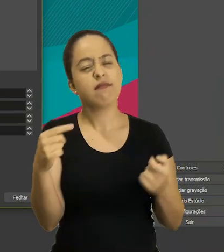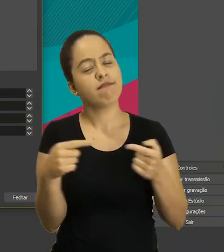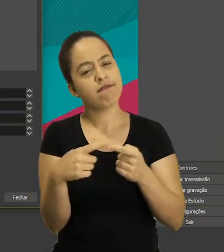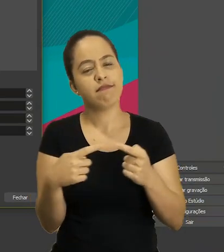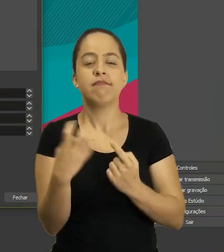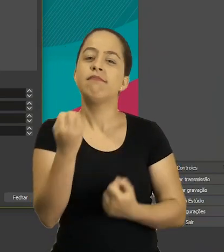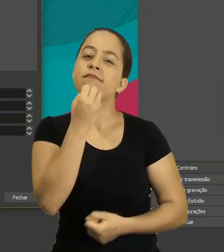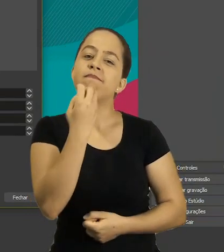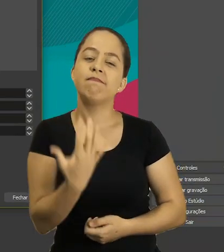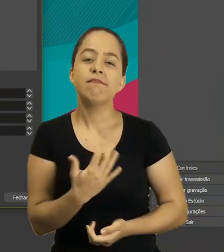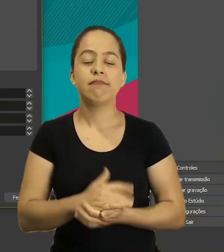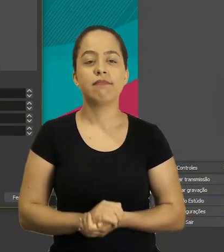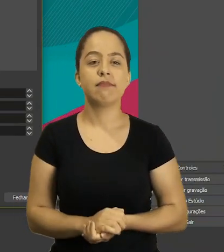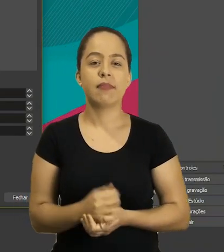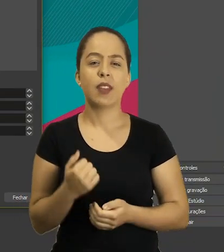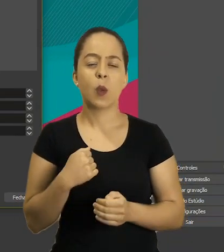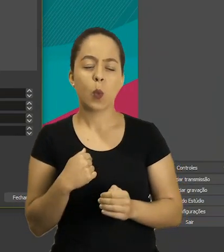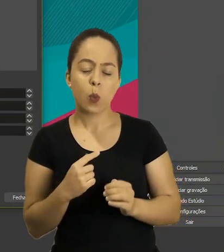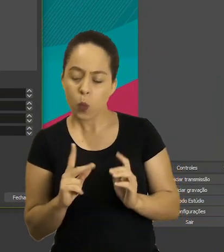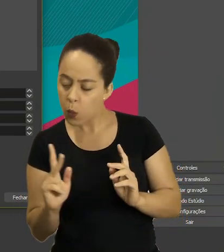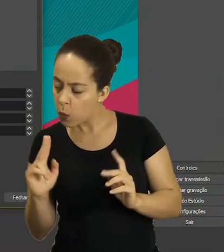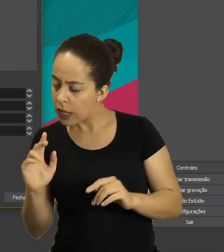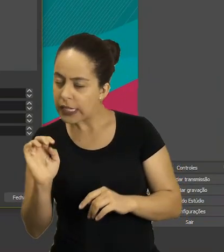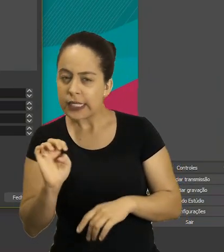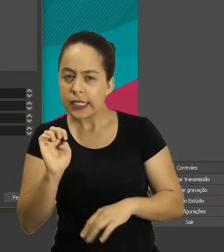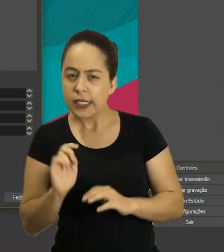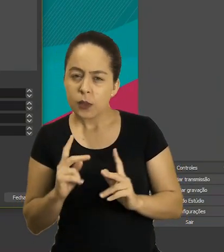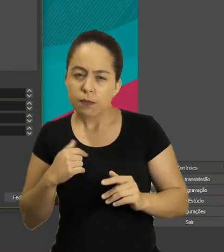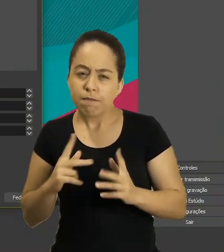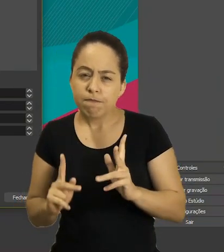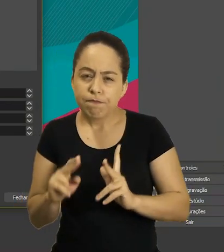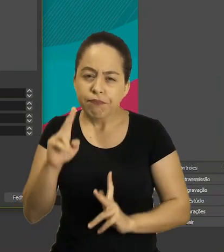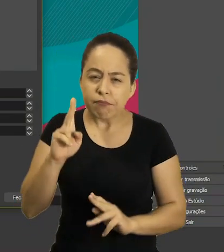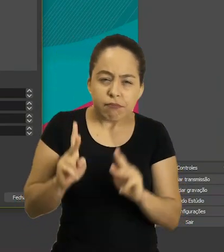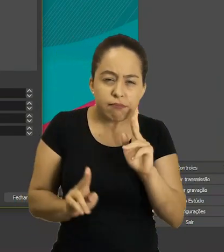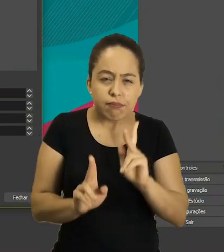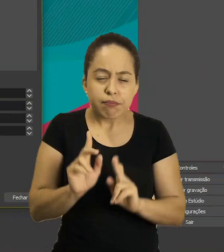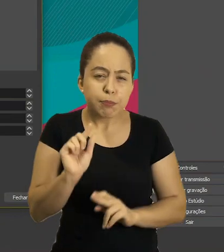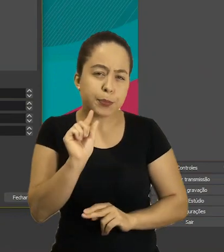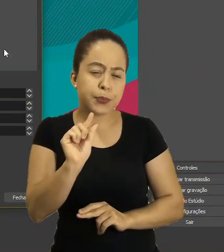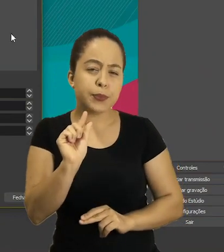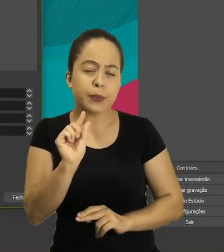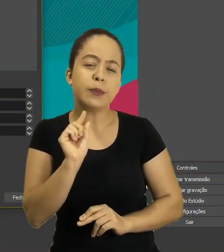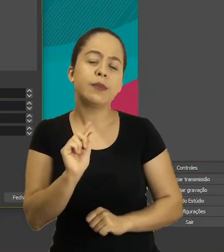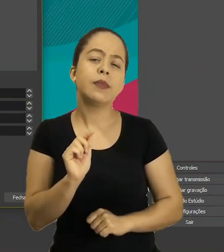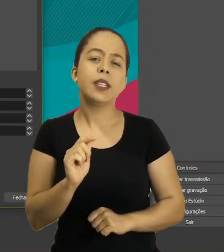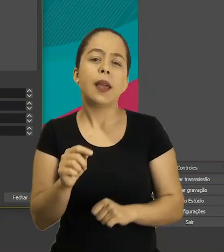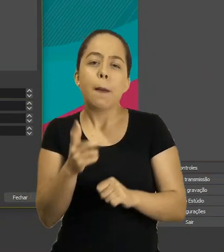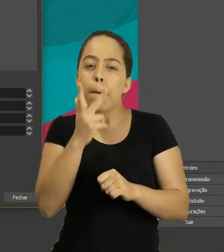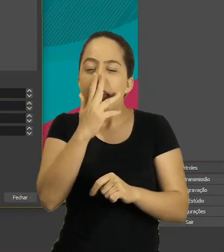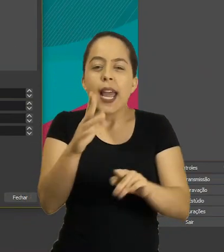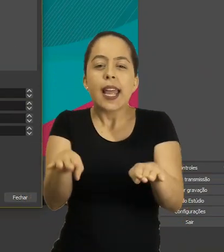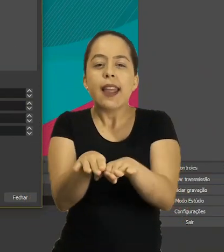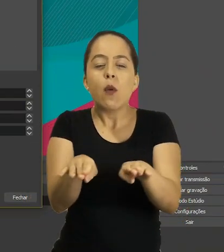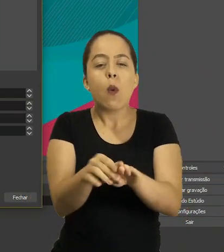64 64 64 tá bom vou cortar mais um pouco aqui da esquerda pra ficar